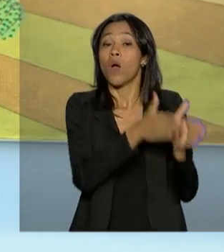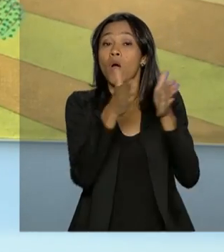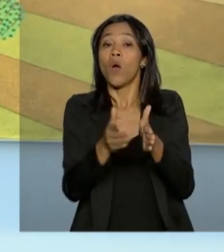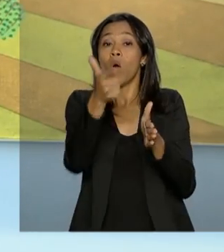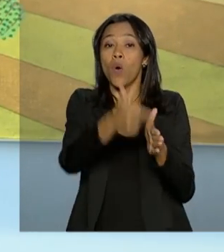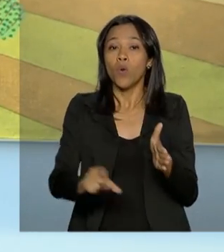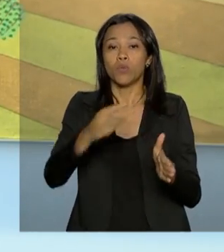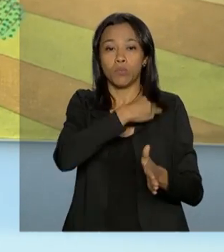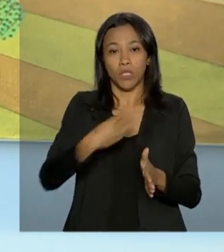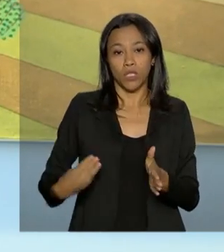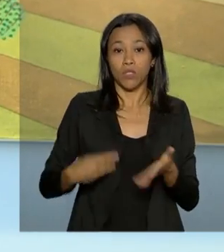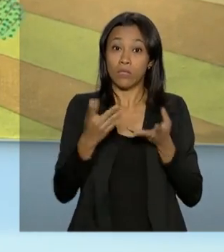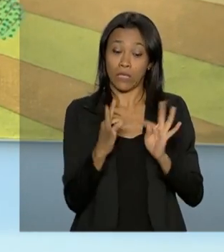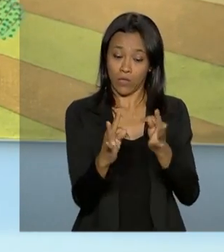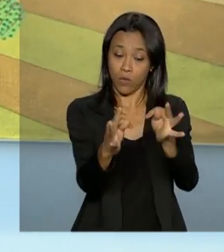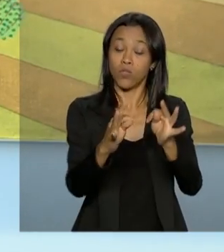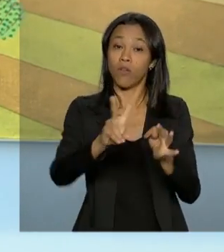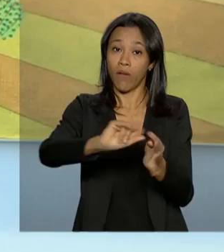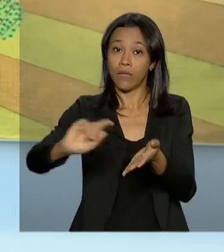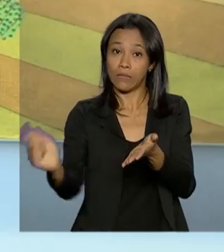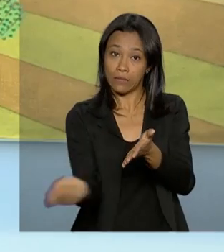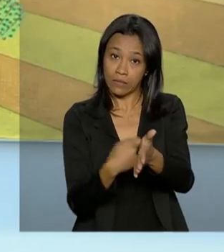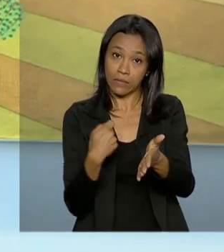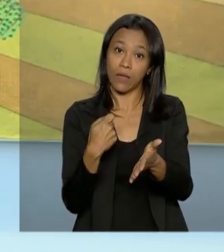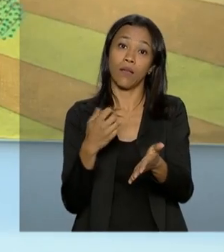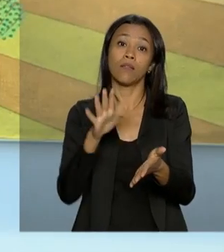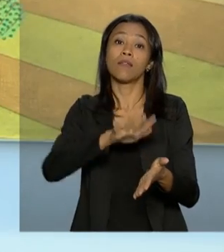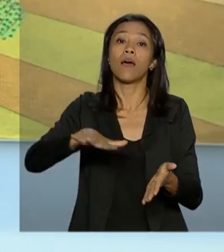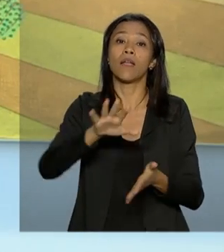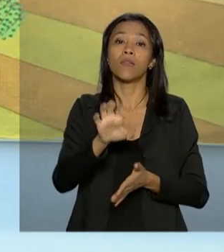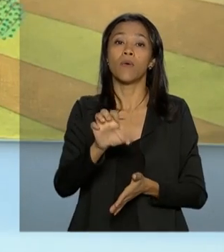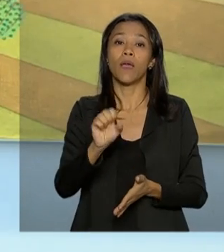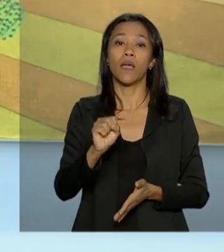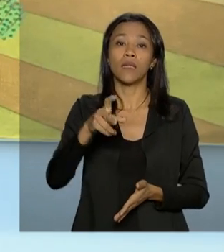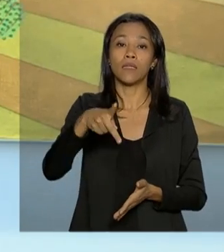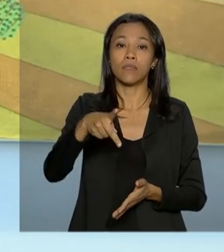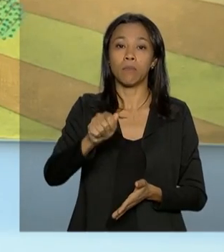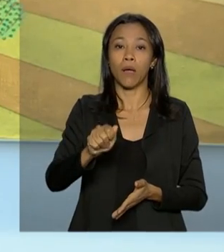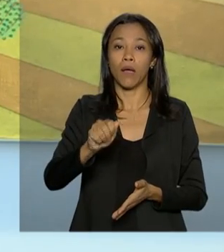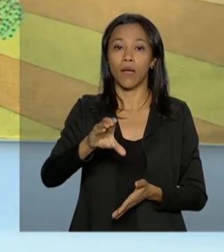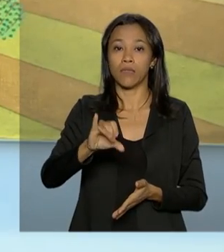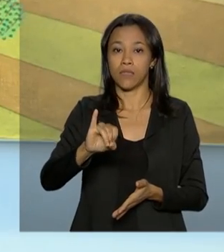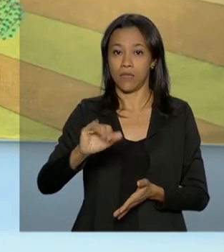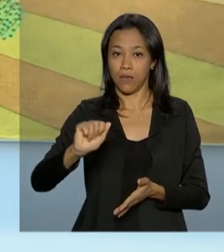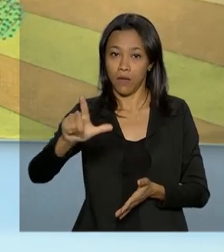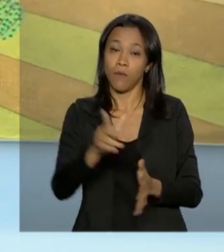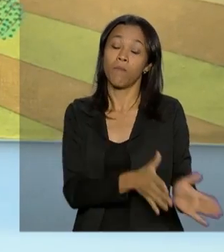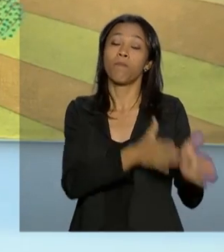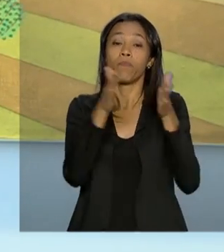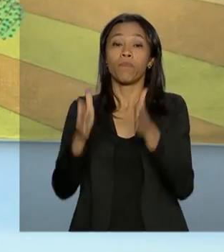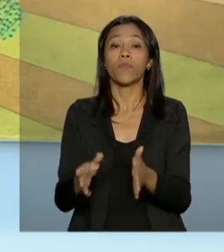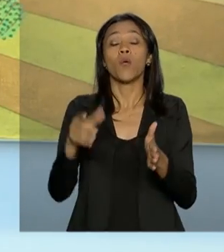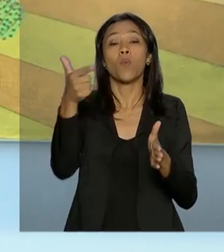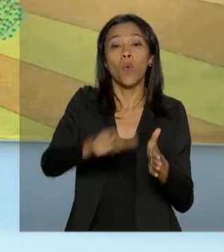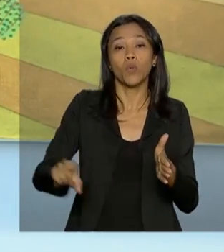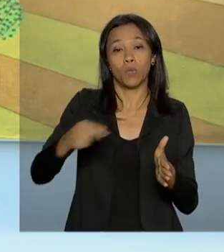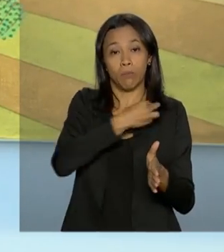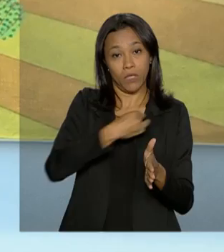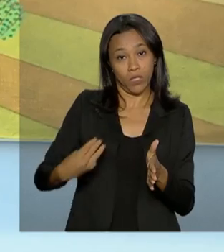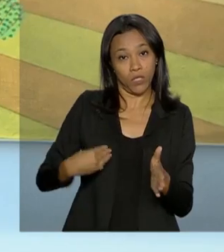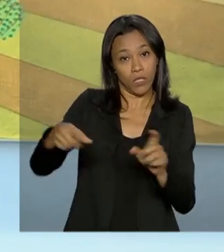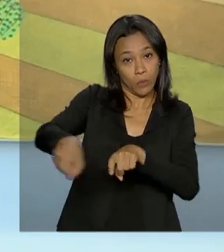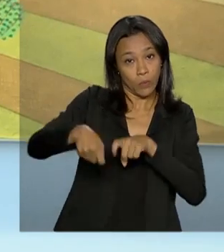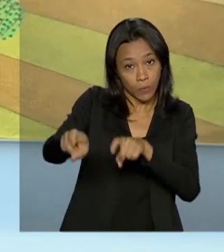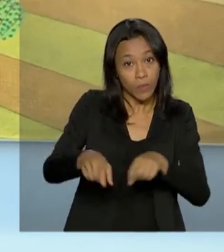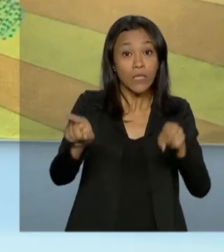acordos de cooperação na área do espaço. A ministra da Agricultura vai começar um importante